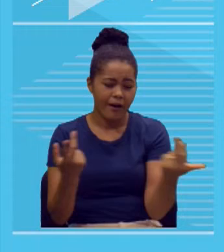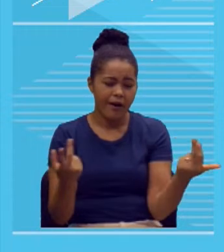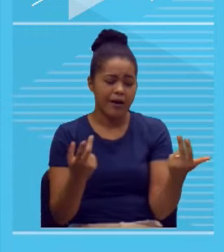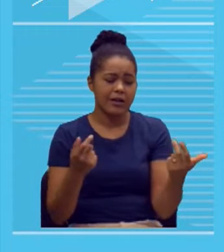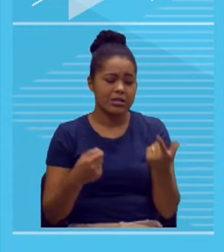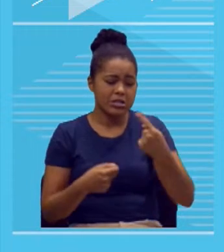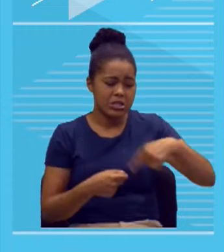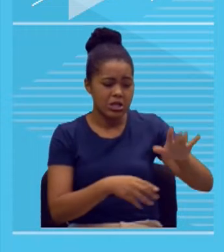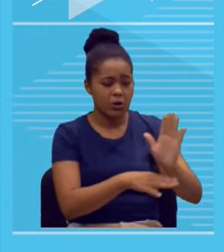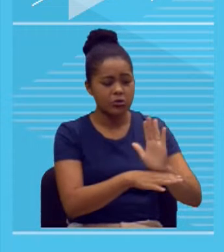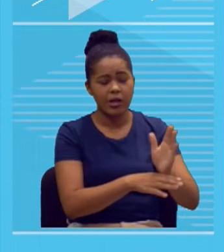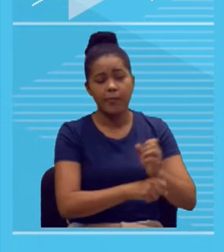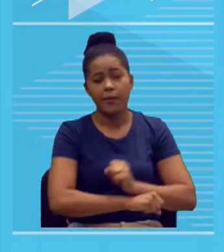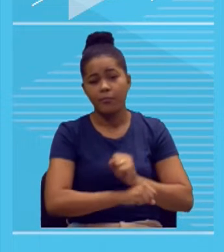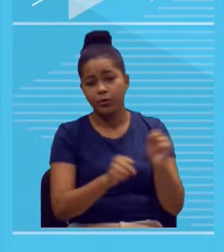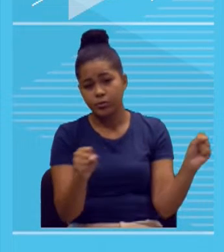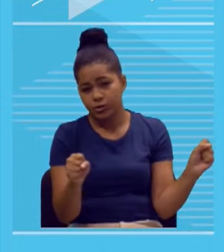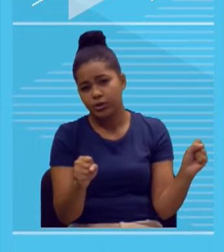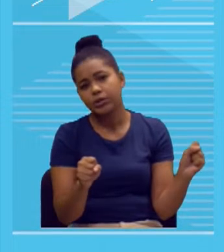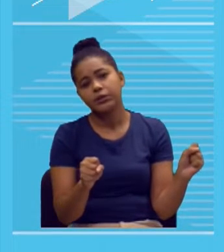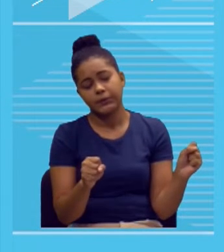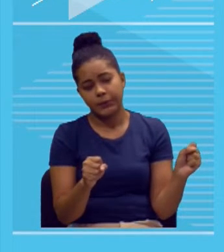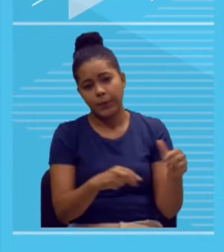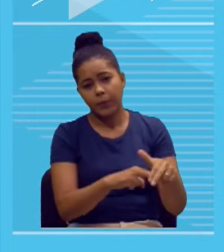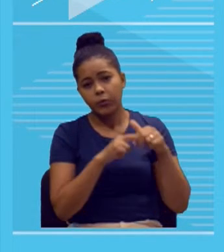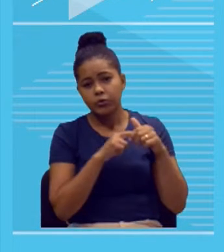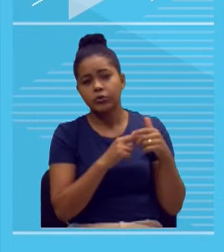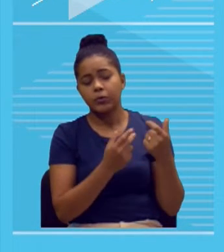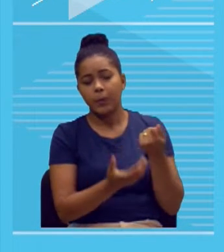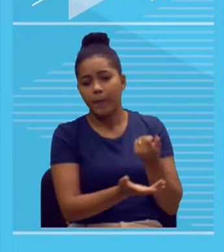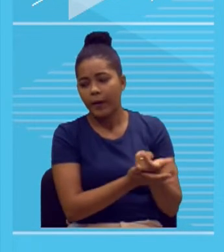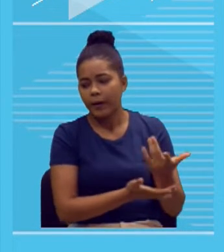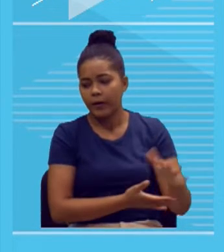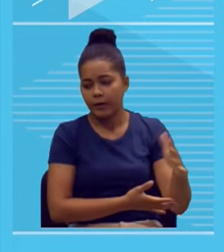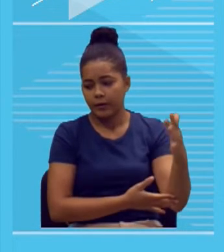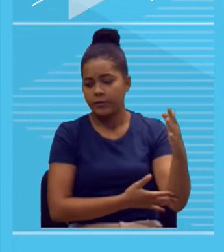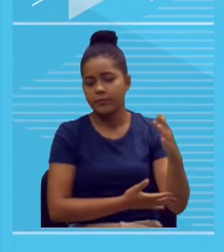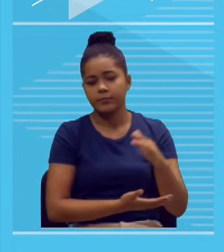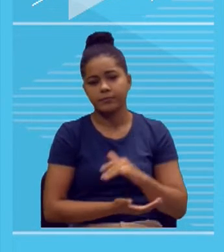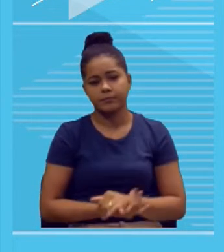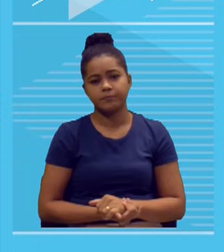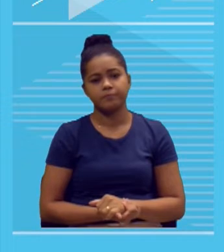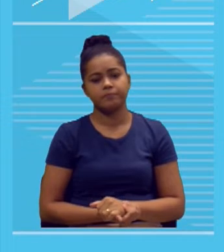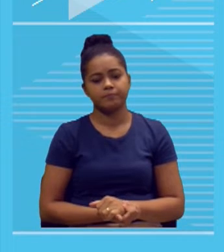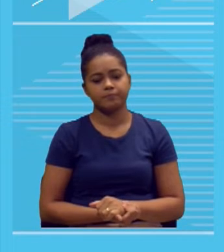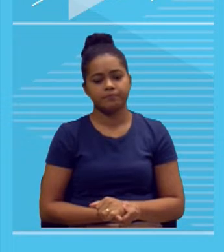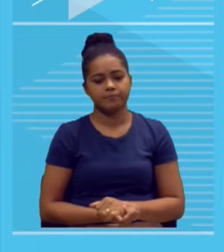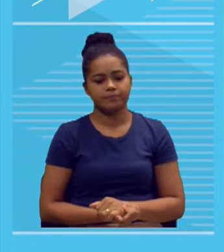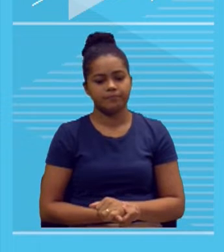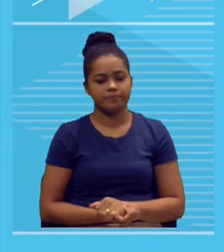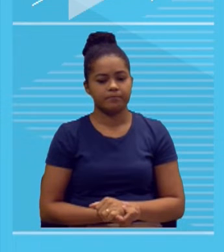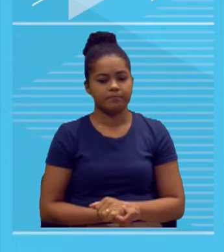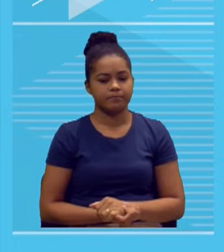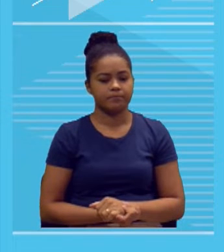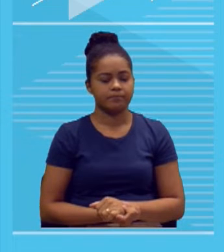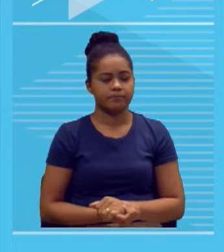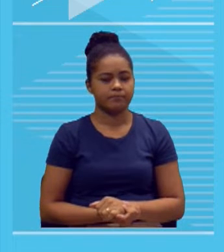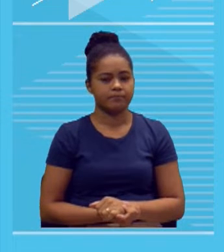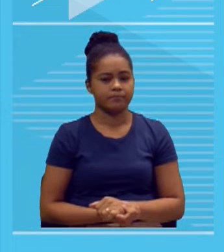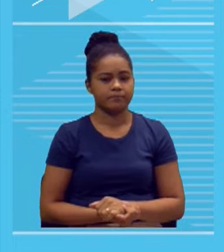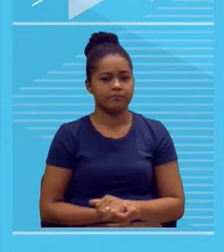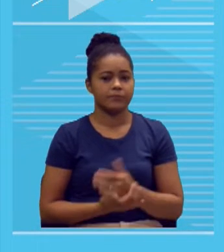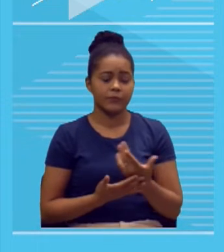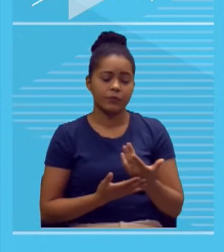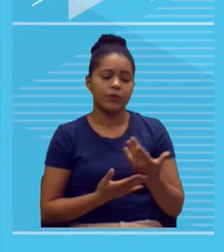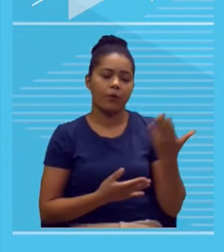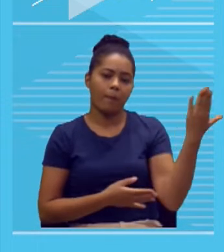Fora o fato de que isso mostra e comprova esse abismo social entre as classes mais abastadas e as menos